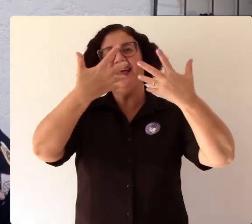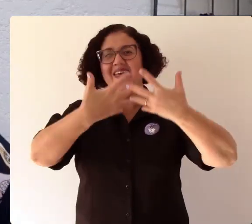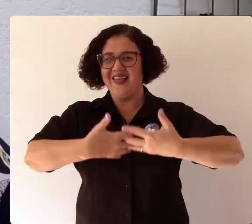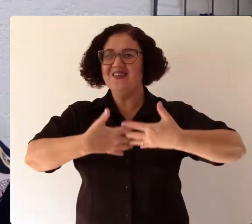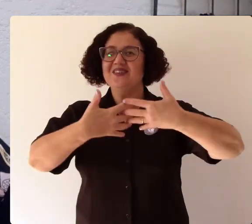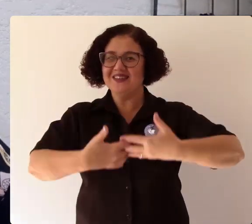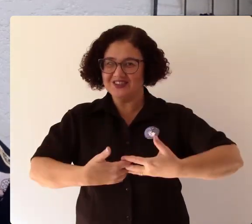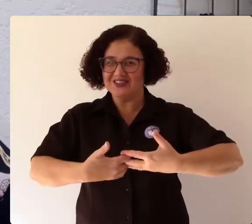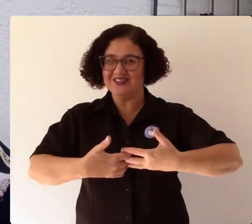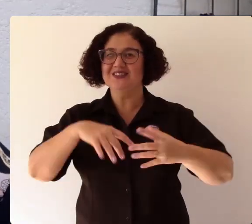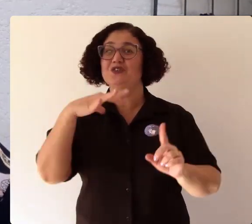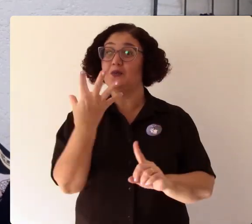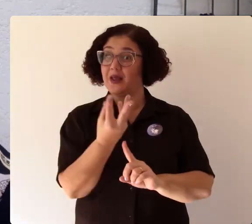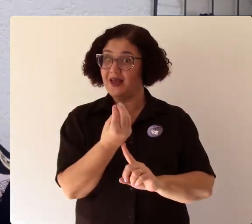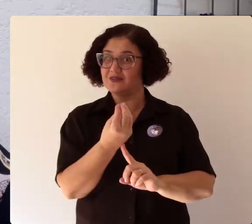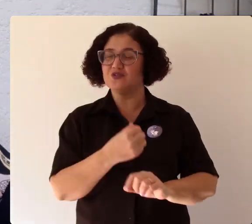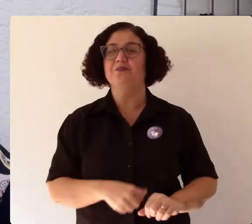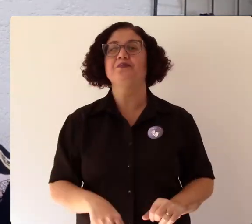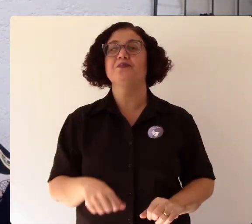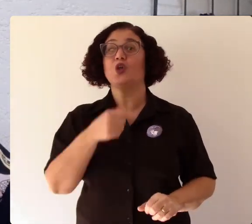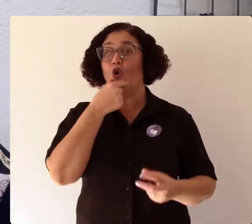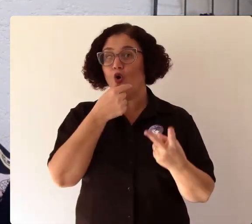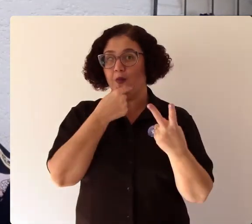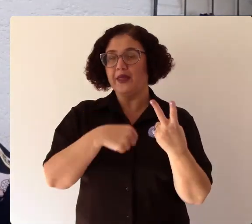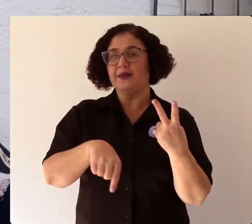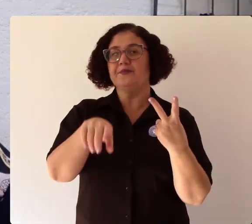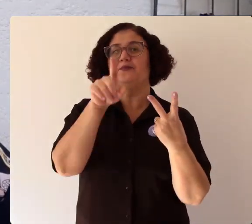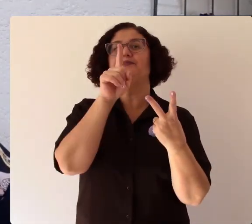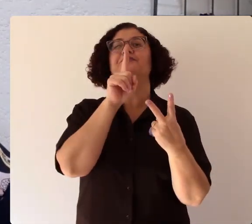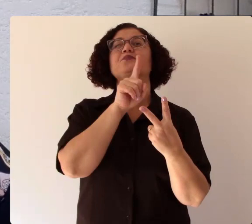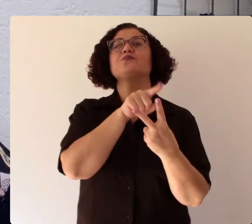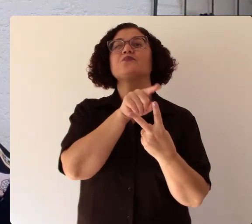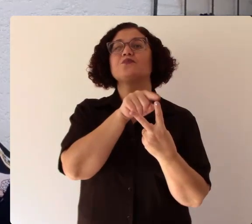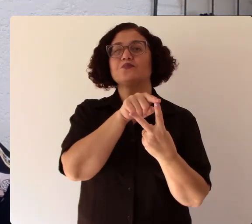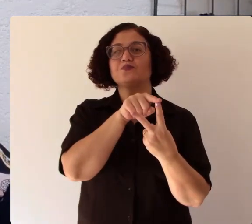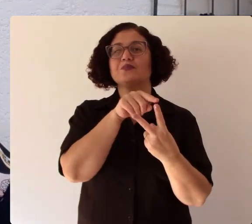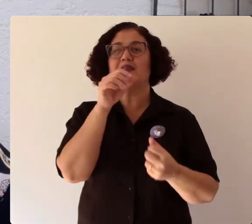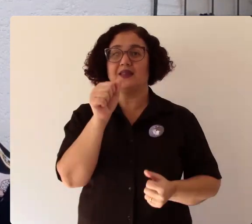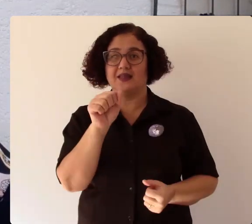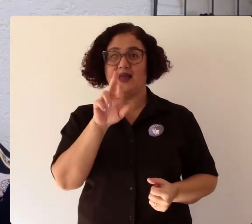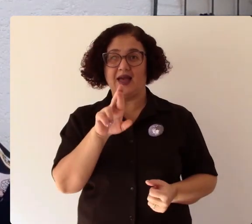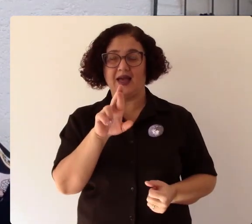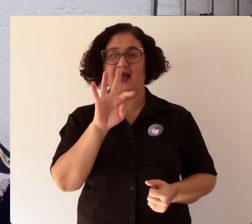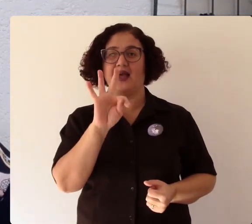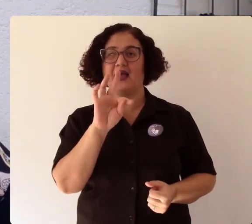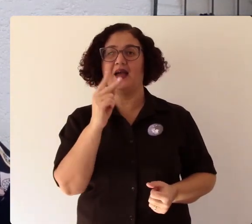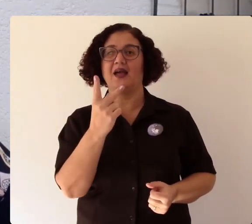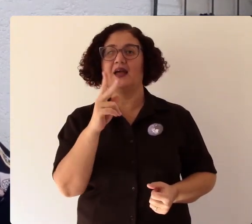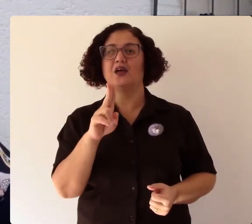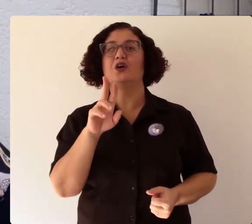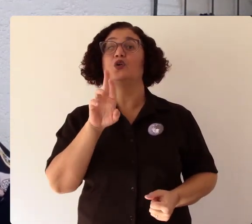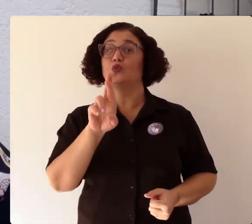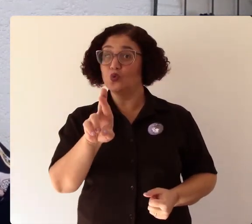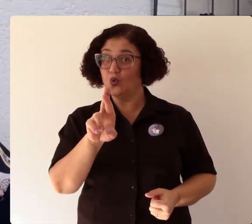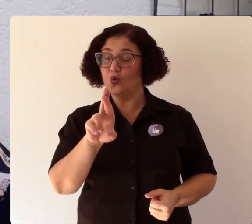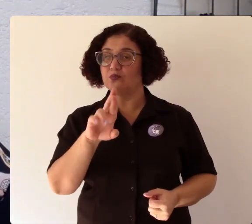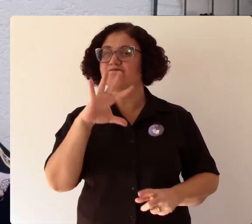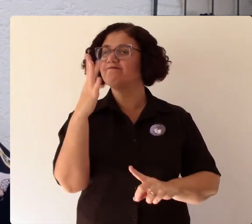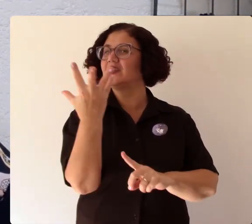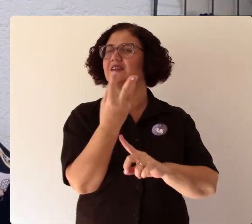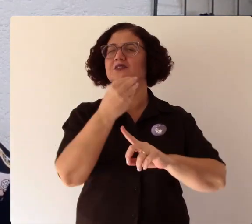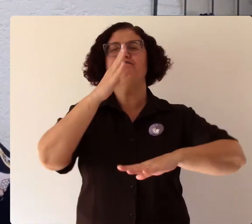Arthur Bispo do Rosário, artista plástico, hoje conhecido dessa forma, mas que,